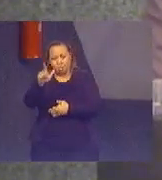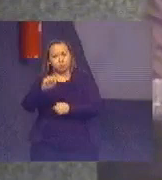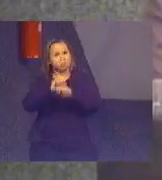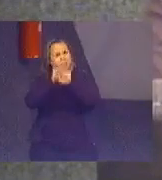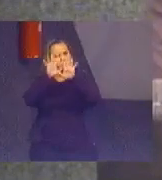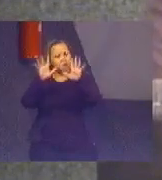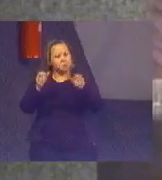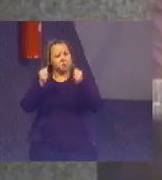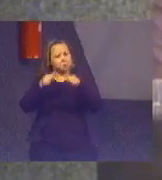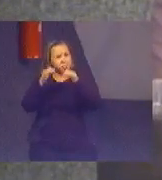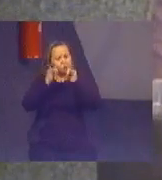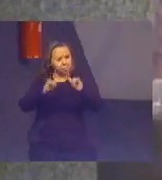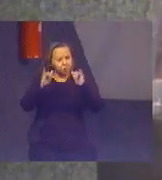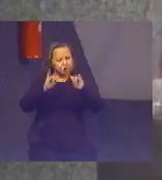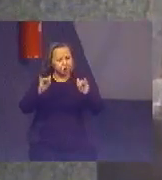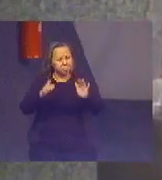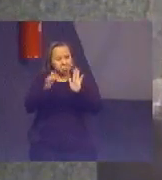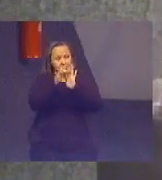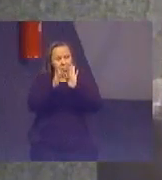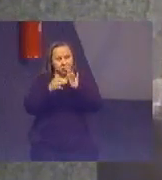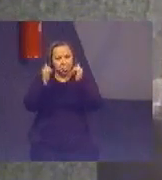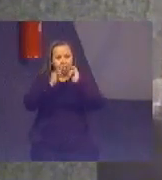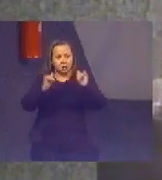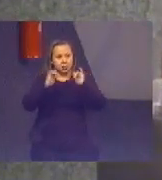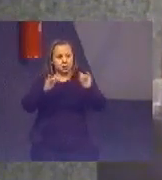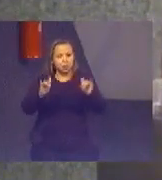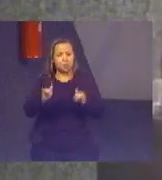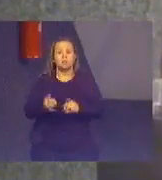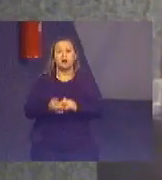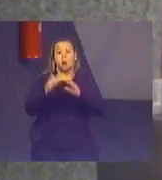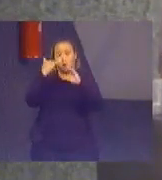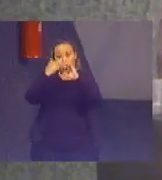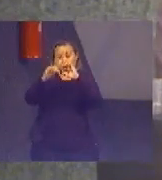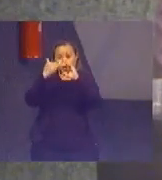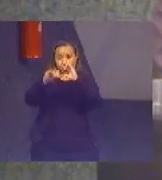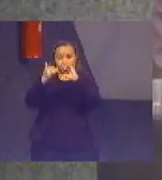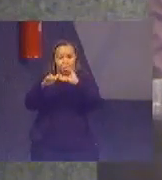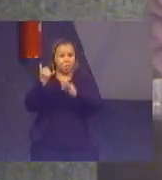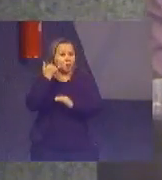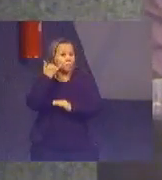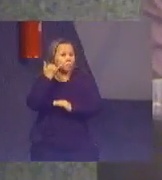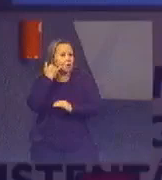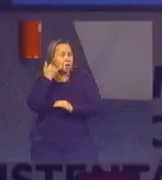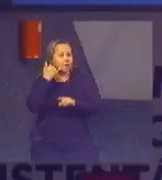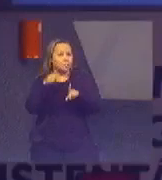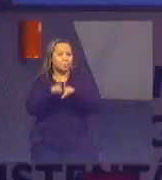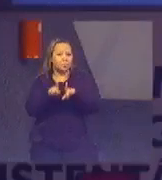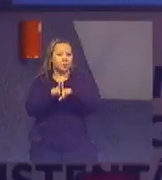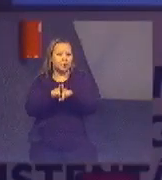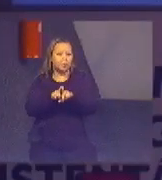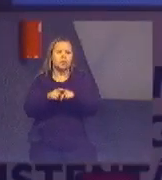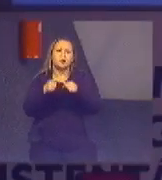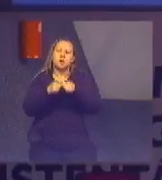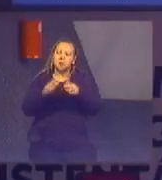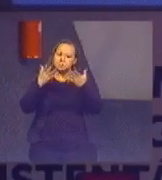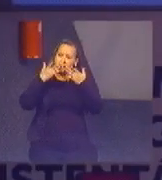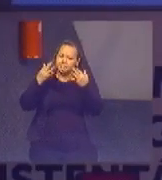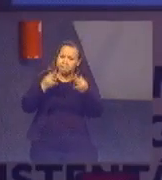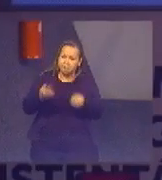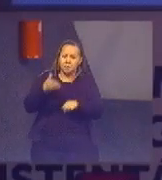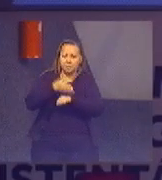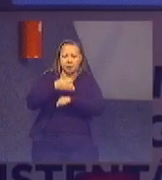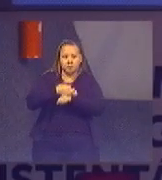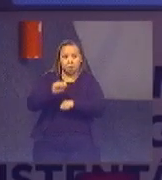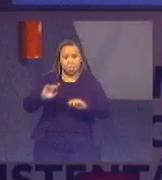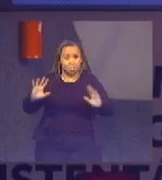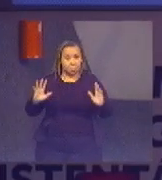dados detalhados por meio do e-mail e telefone do Tribunal de Contas da União. E ficamos muito felizes em participar